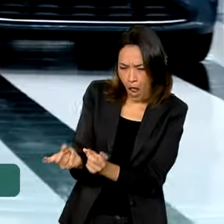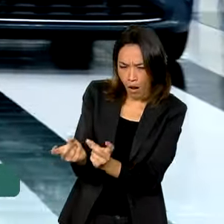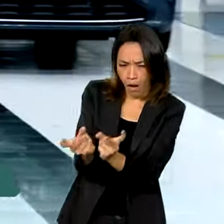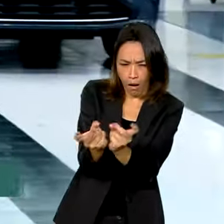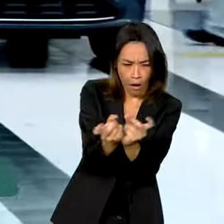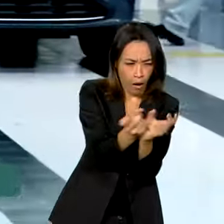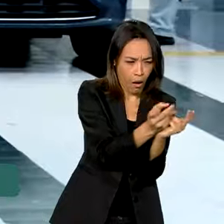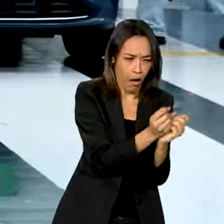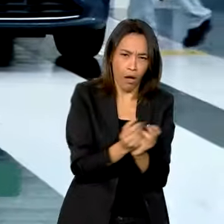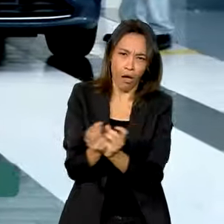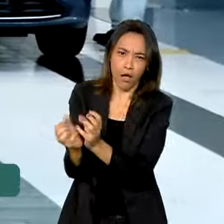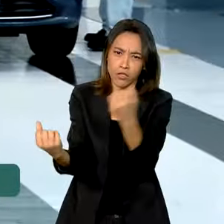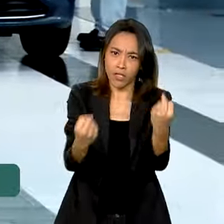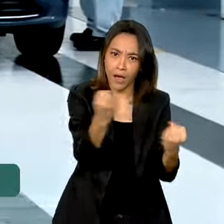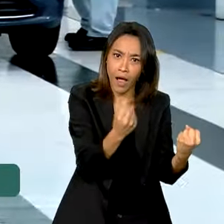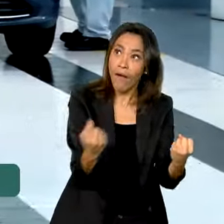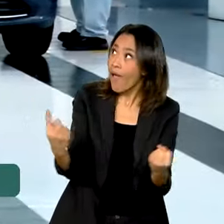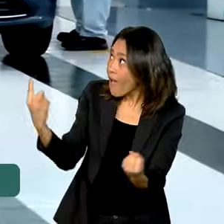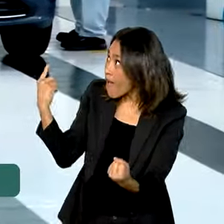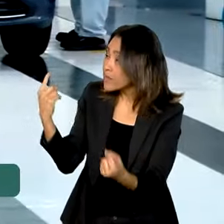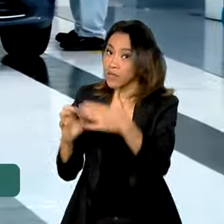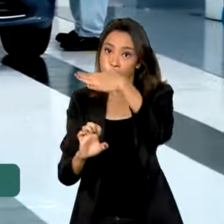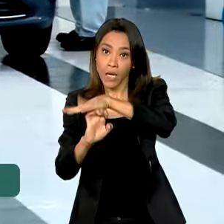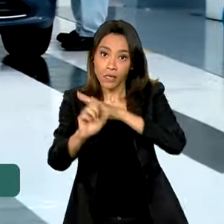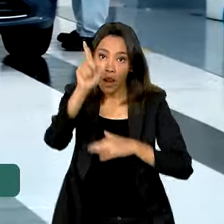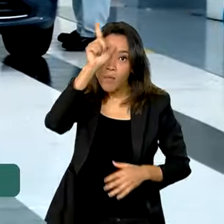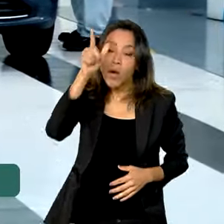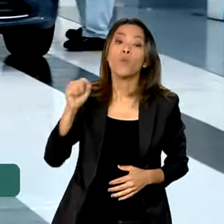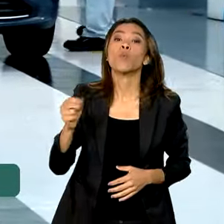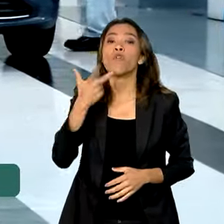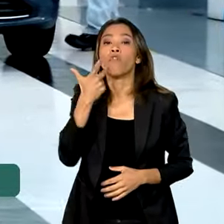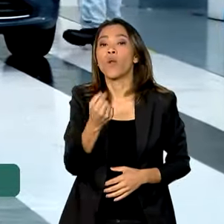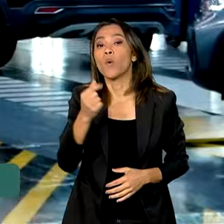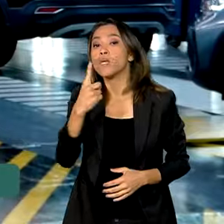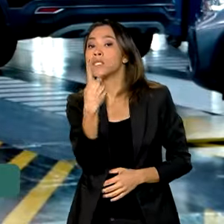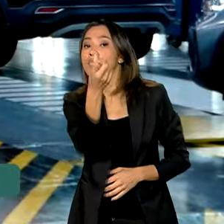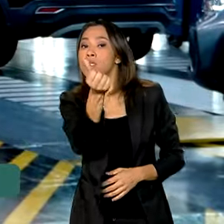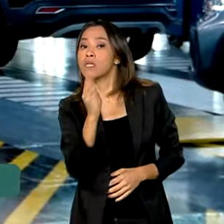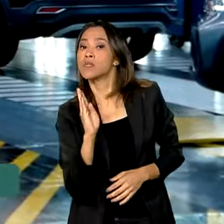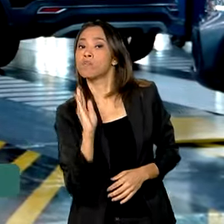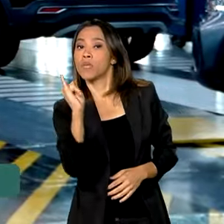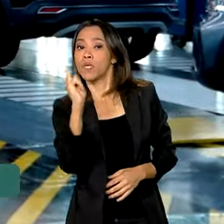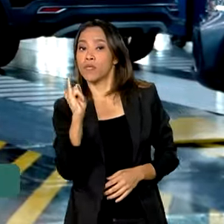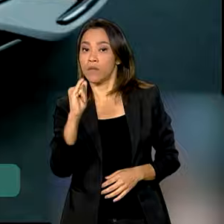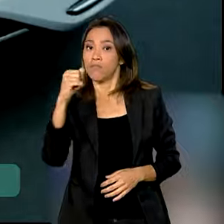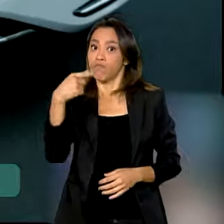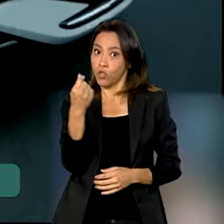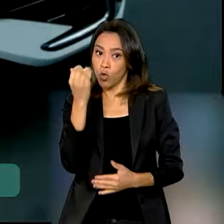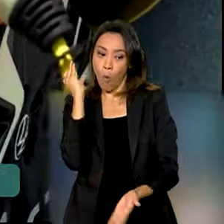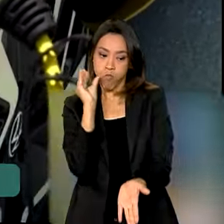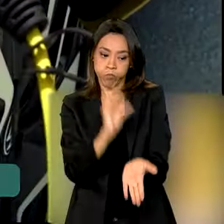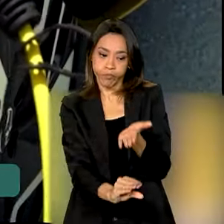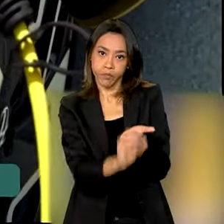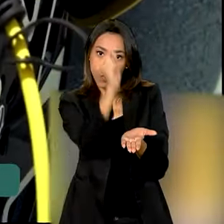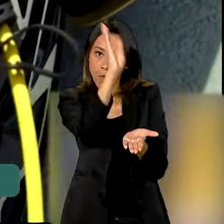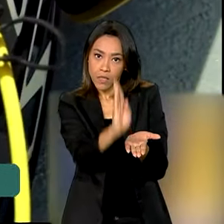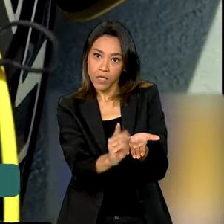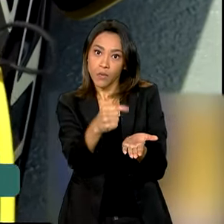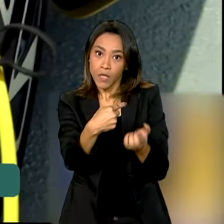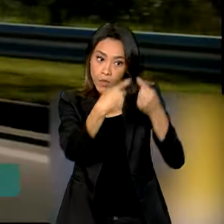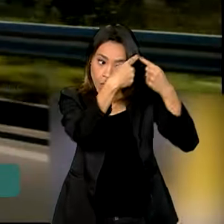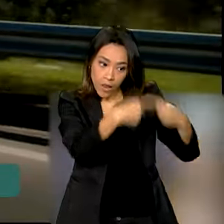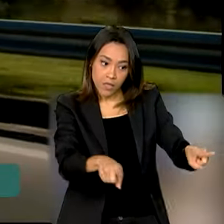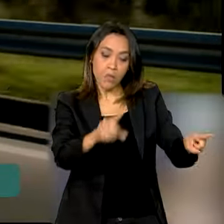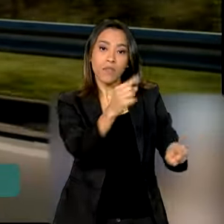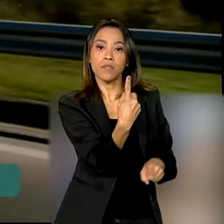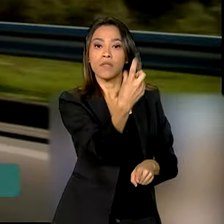no Brasil, a montadora alemã anunciou um investimento de 16 bilhões de reais no país e o lançamento de 16